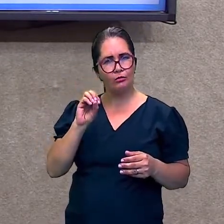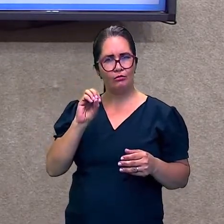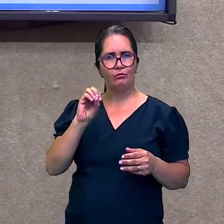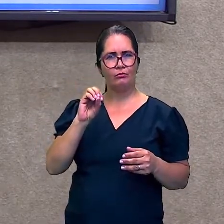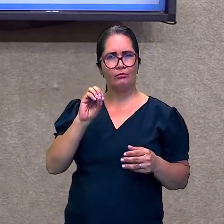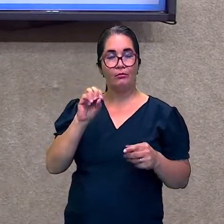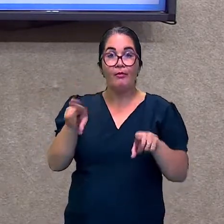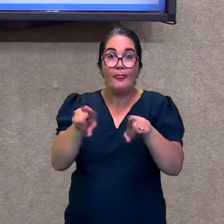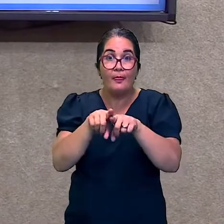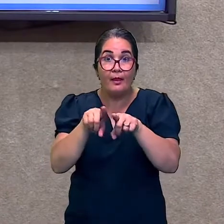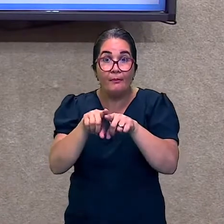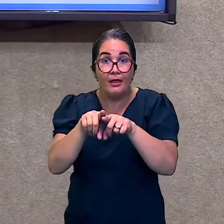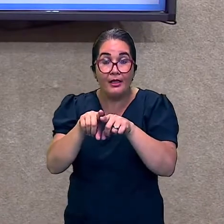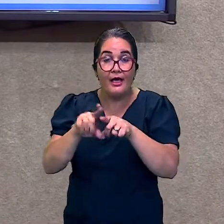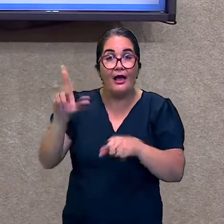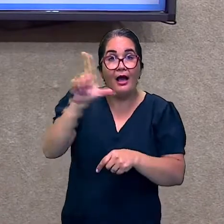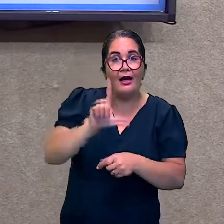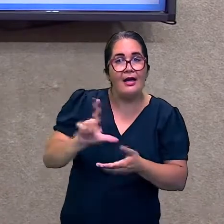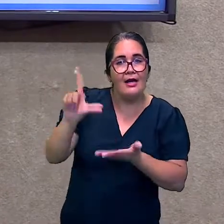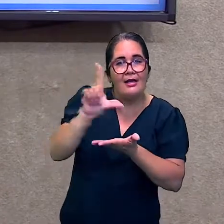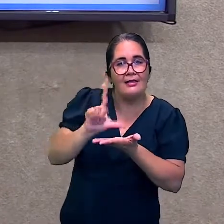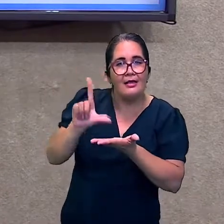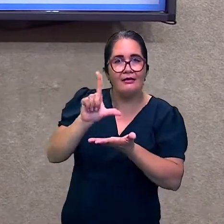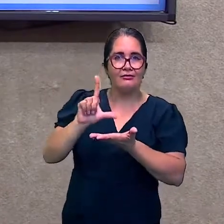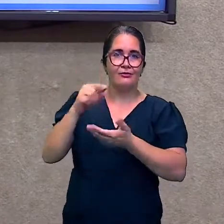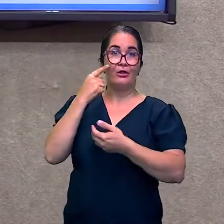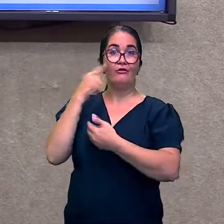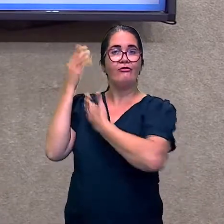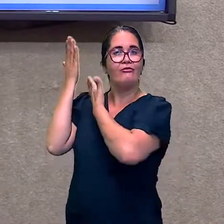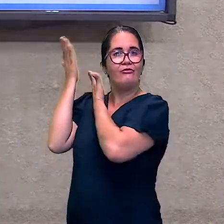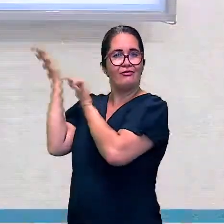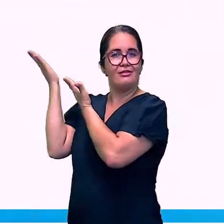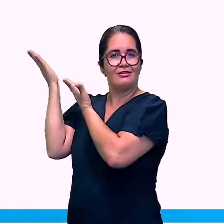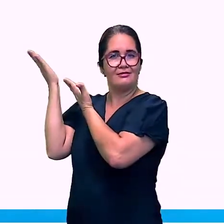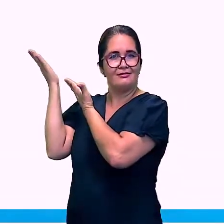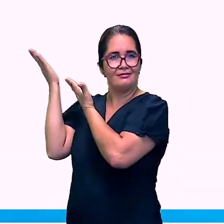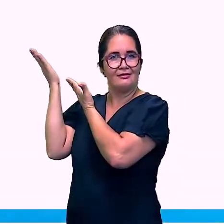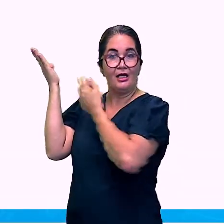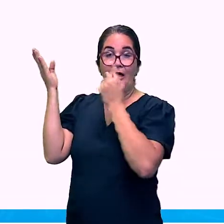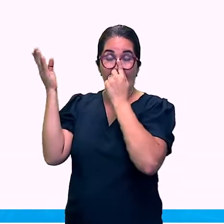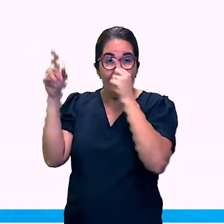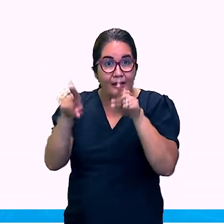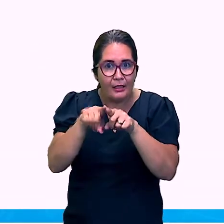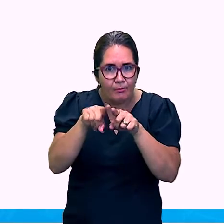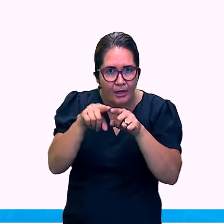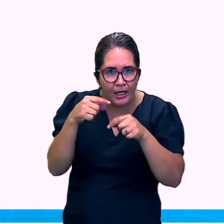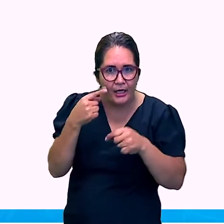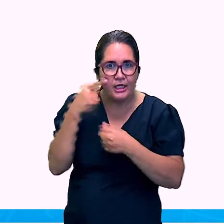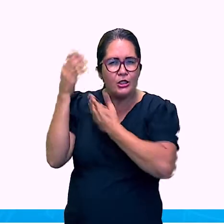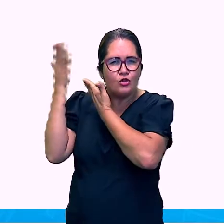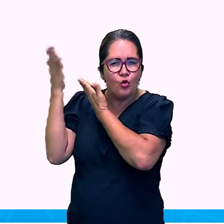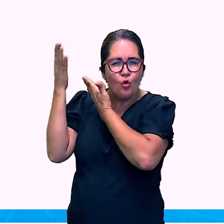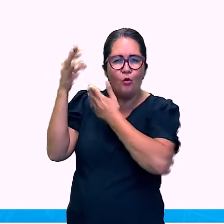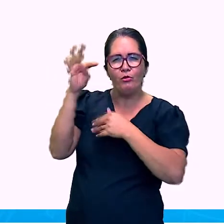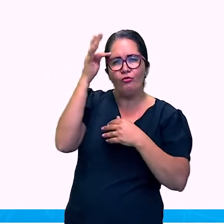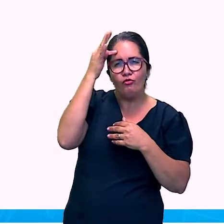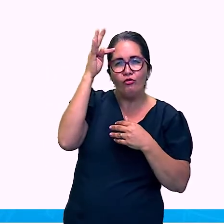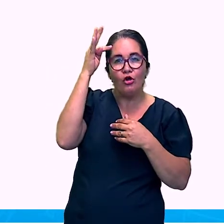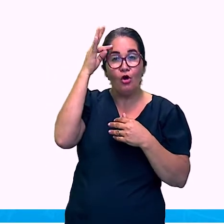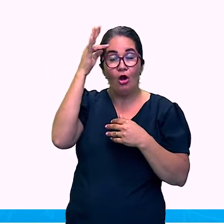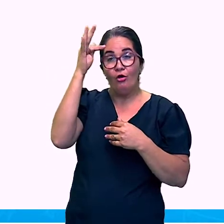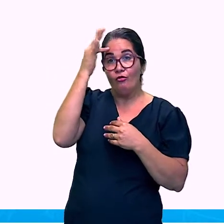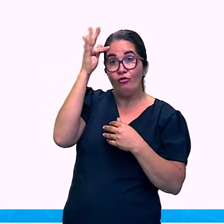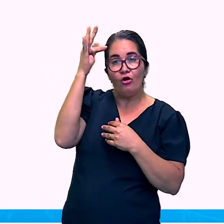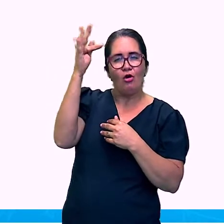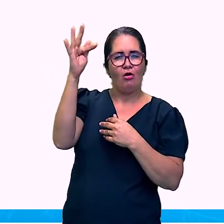expressivo nome. Nicolau Maquiavel. Foi um filósofo. Historiador.